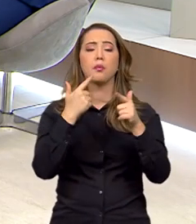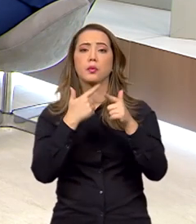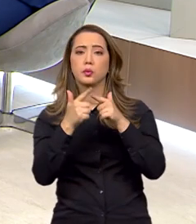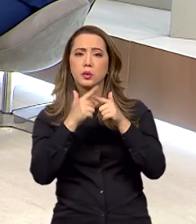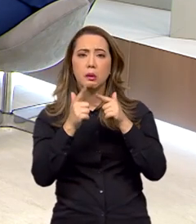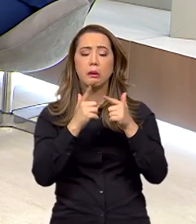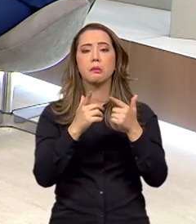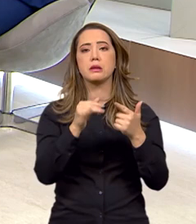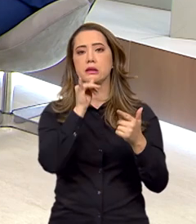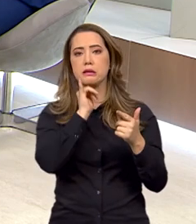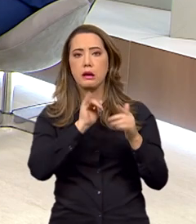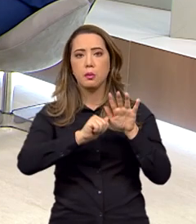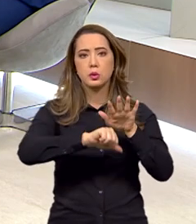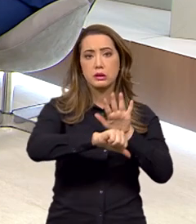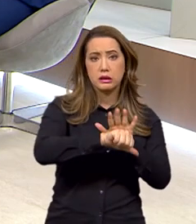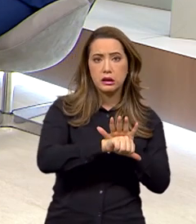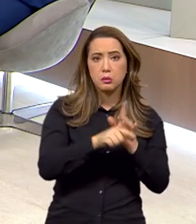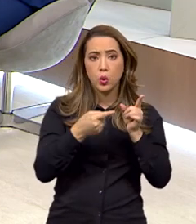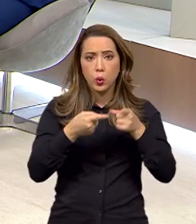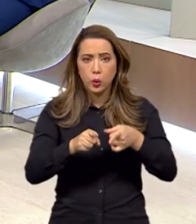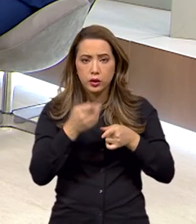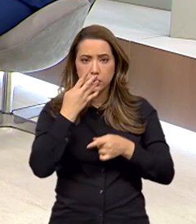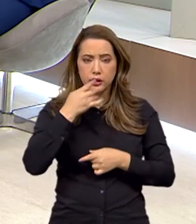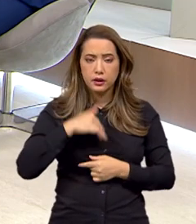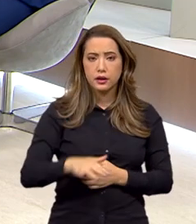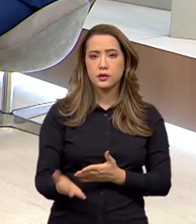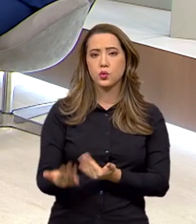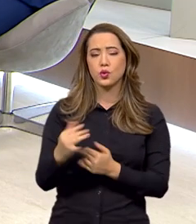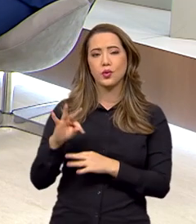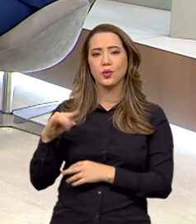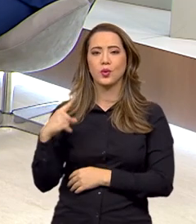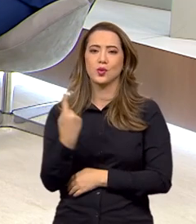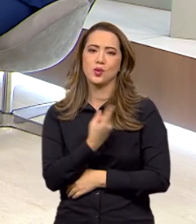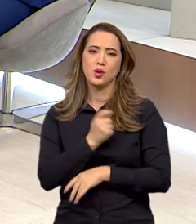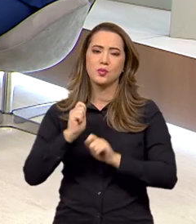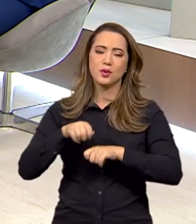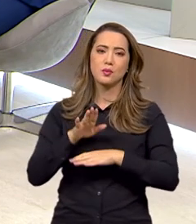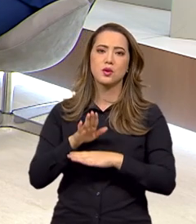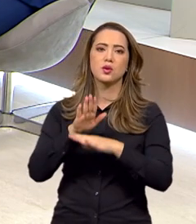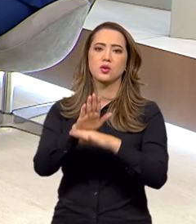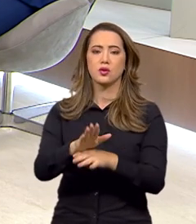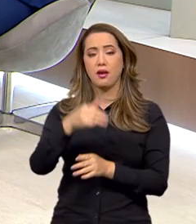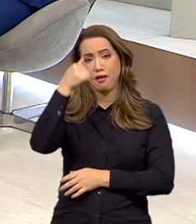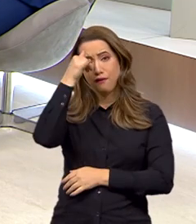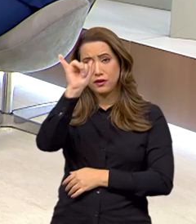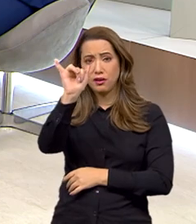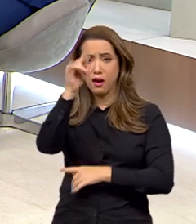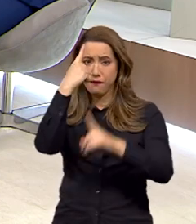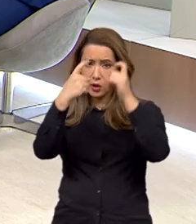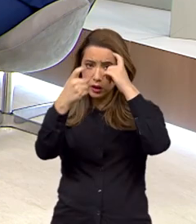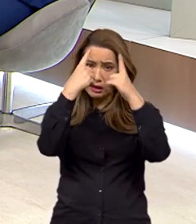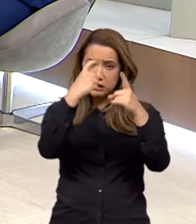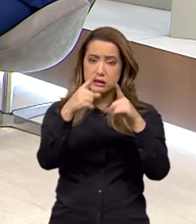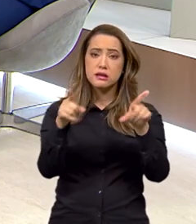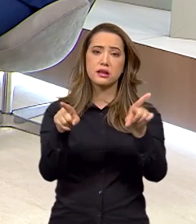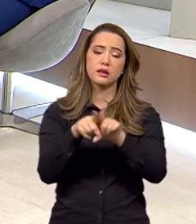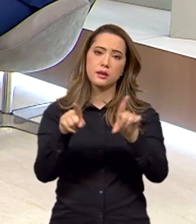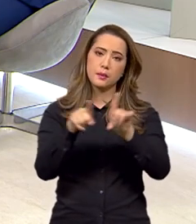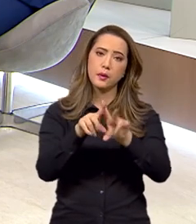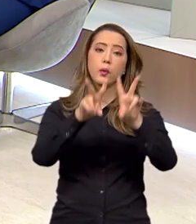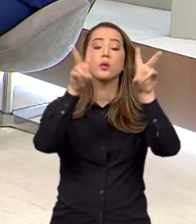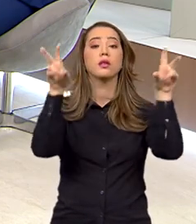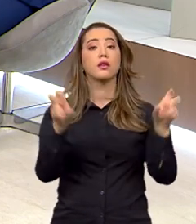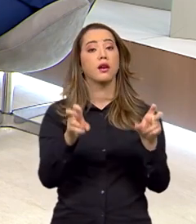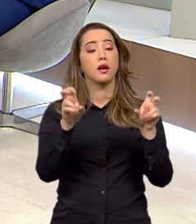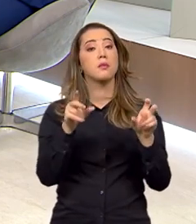crimes praticados contra crianças e adolescentes e como todos nós podemos ajudar a coibir a violência e também para falar